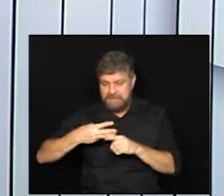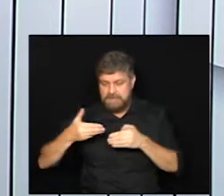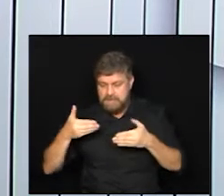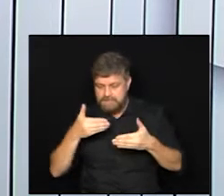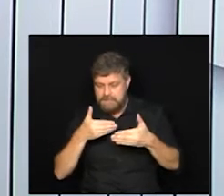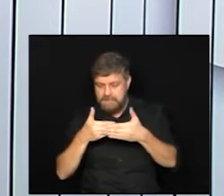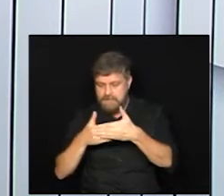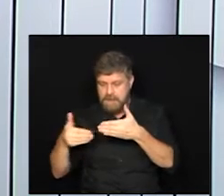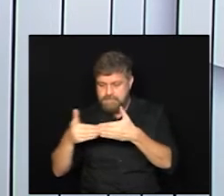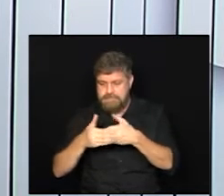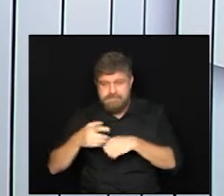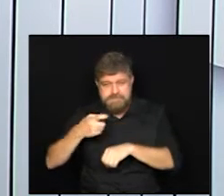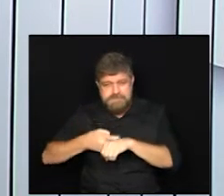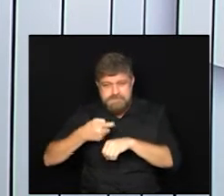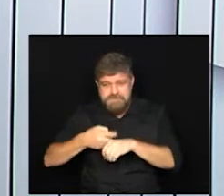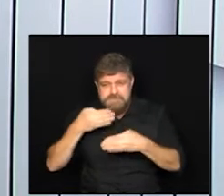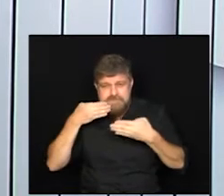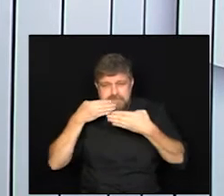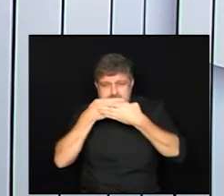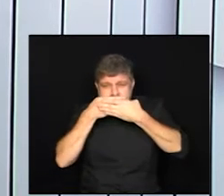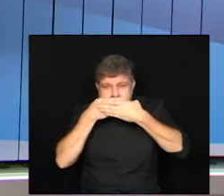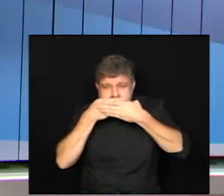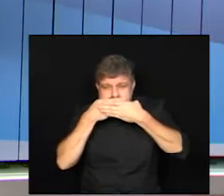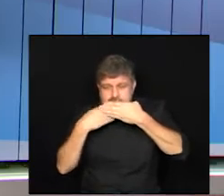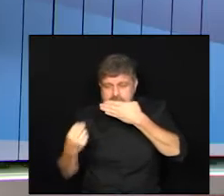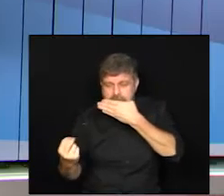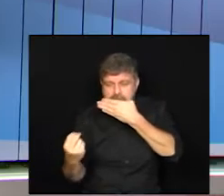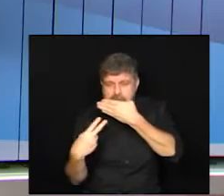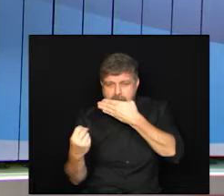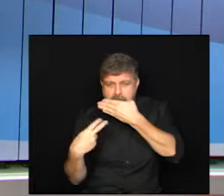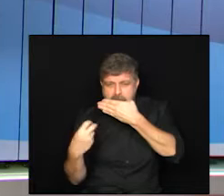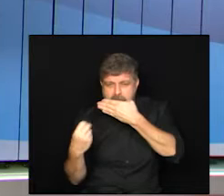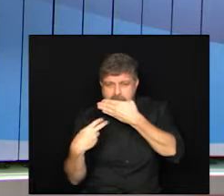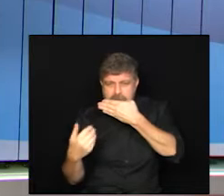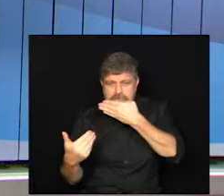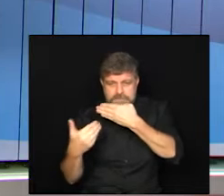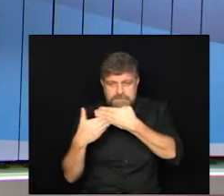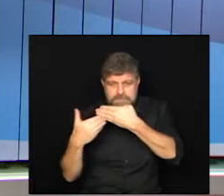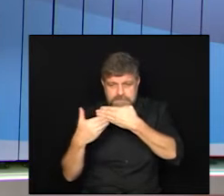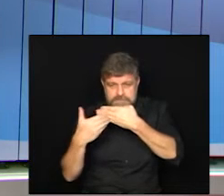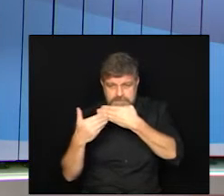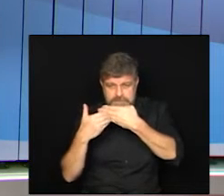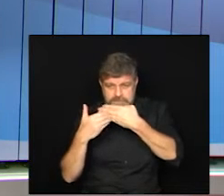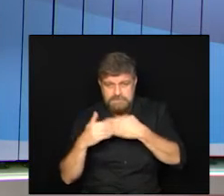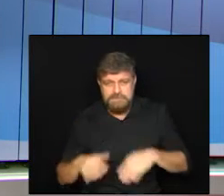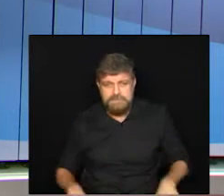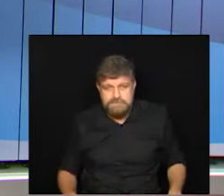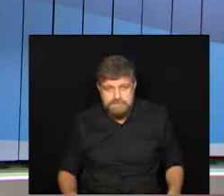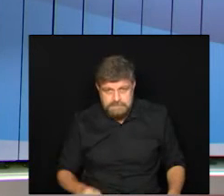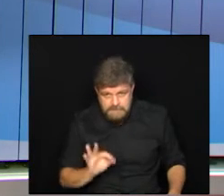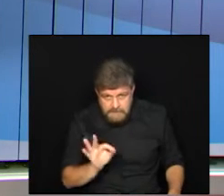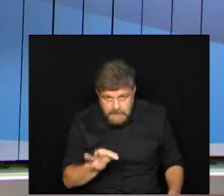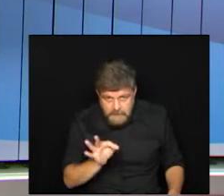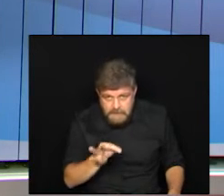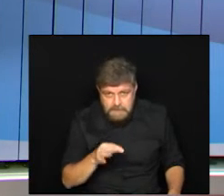mais eficaz ela é para esse vírus você não respirá-lo é isso?